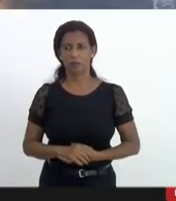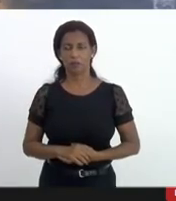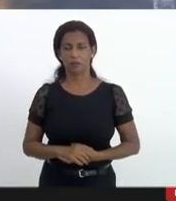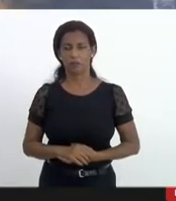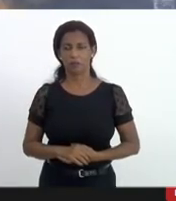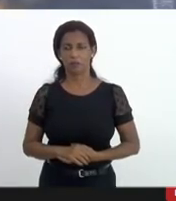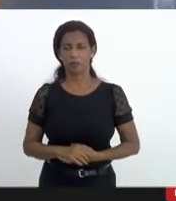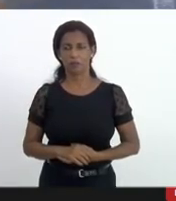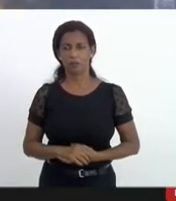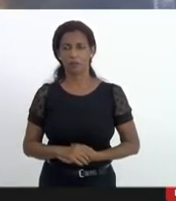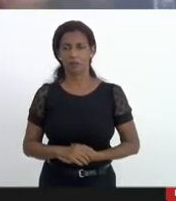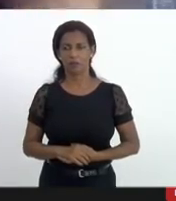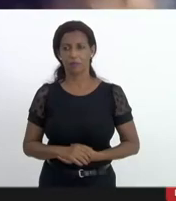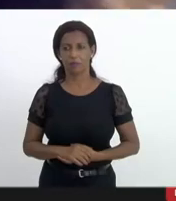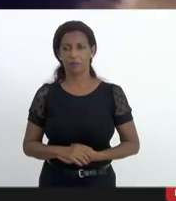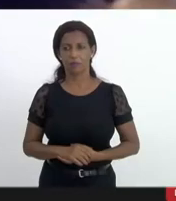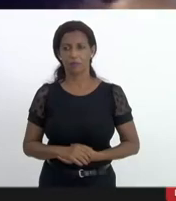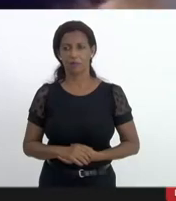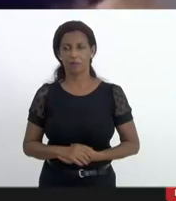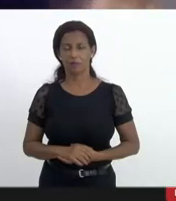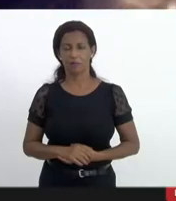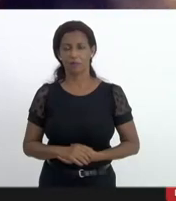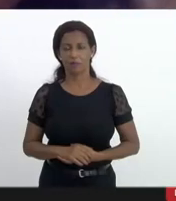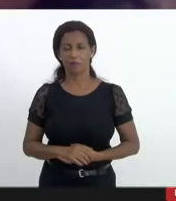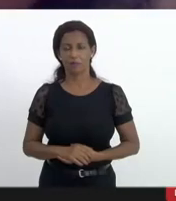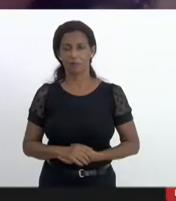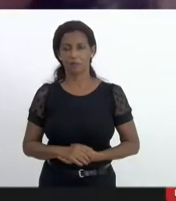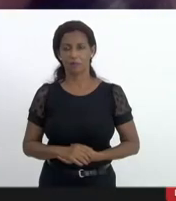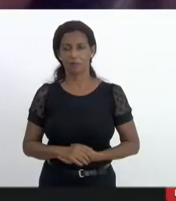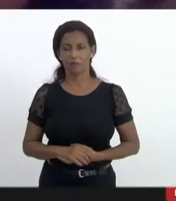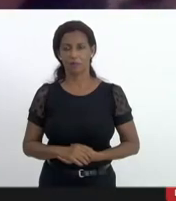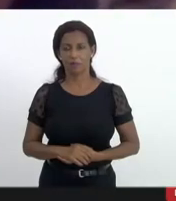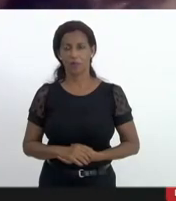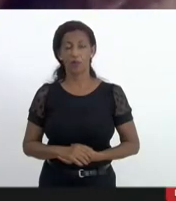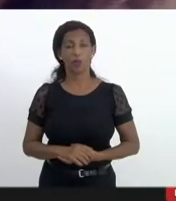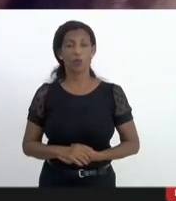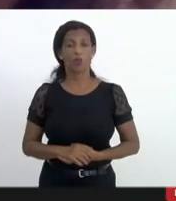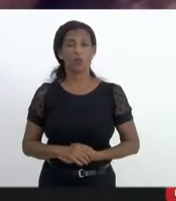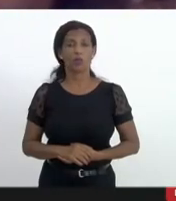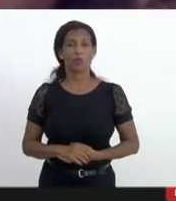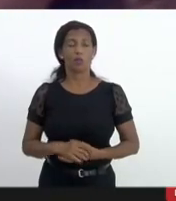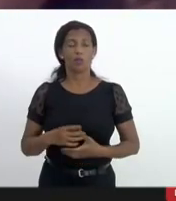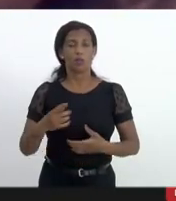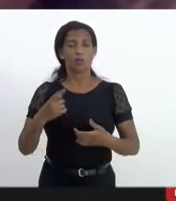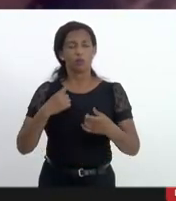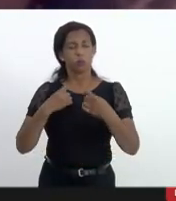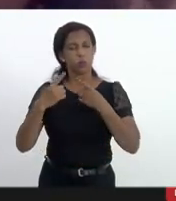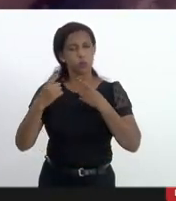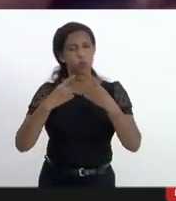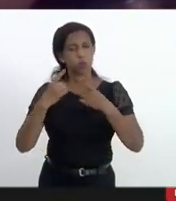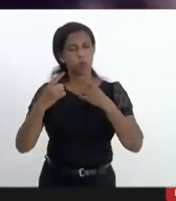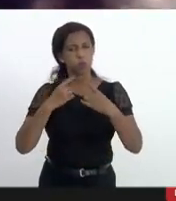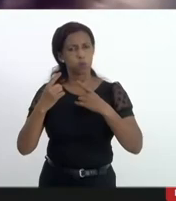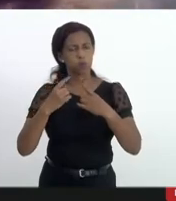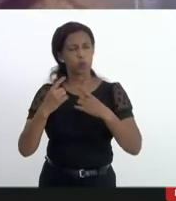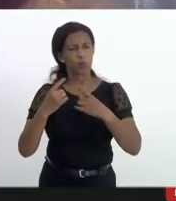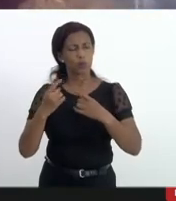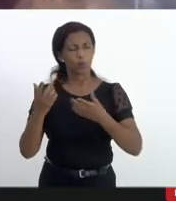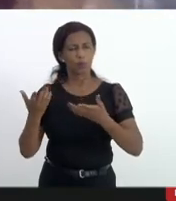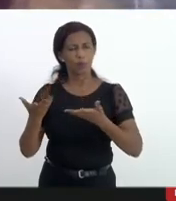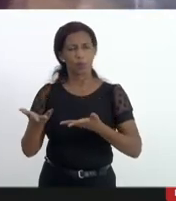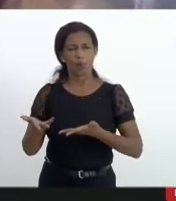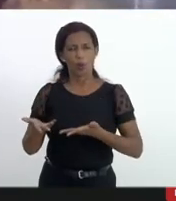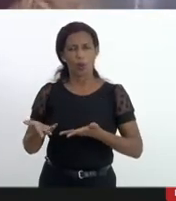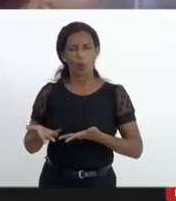se questionar sobre o alto índice que há de suicídios no